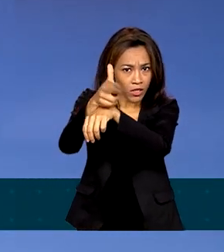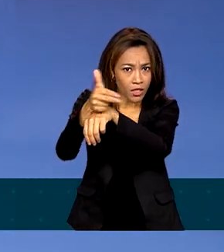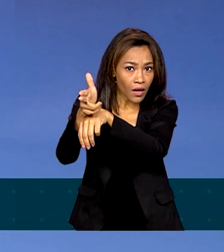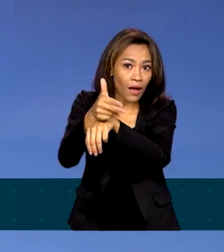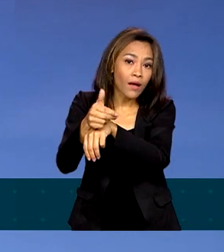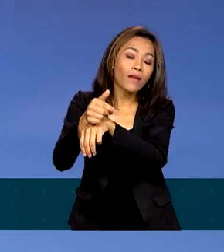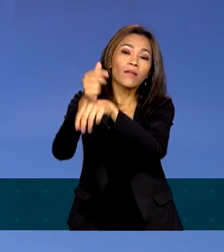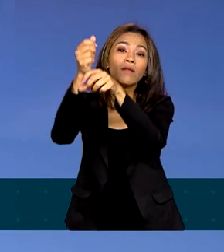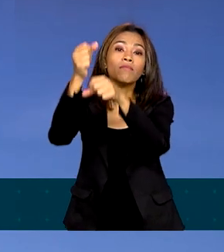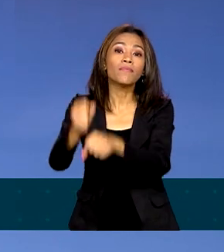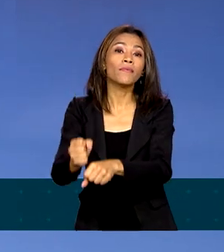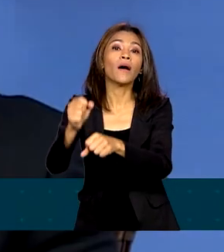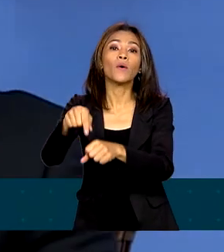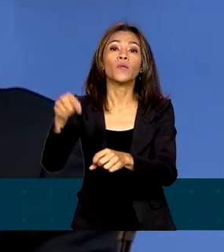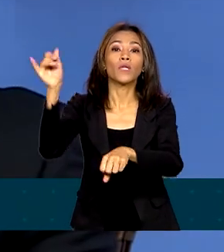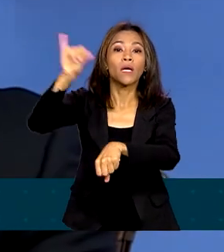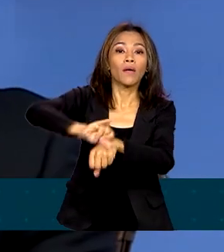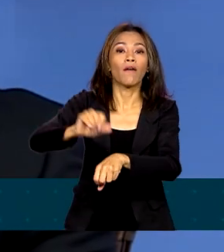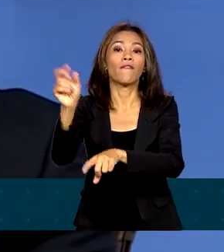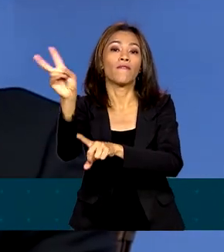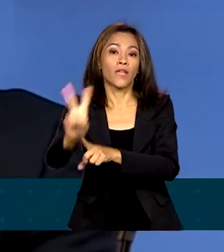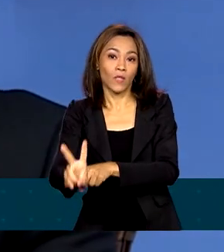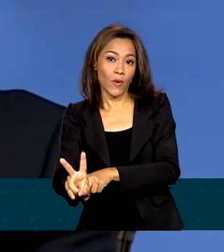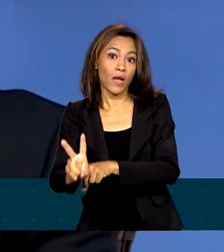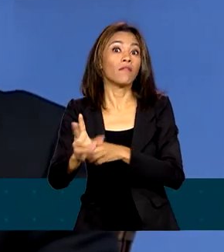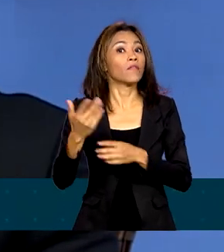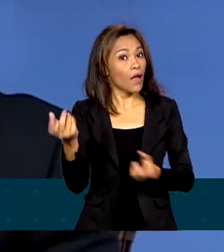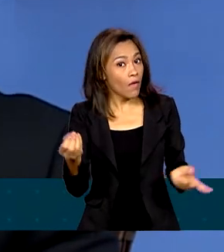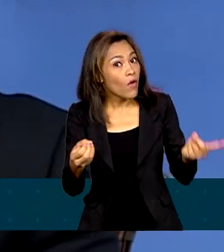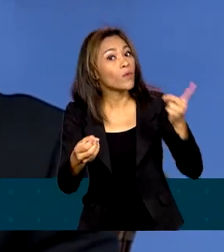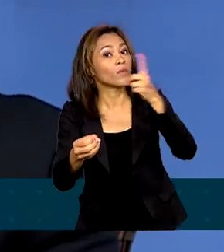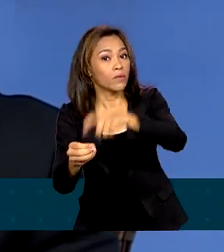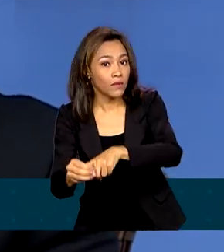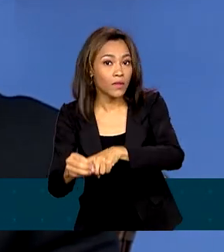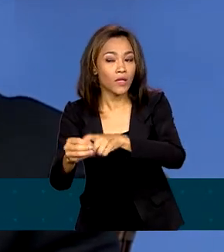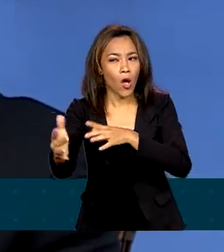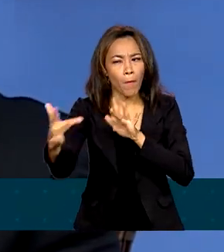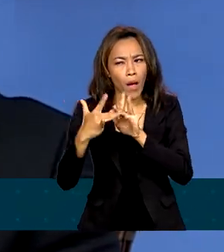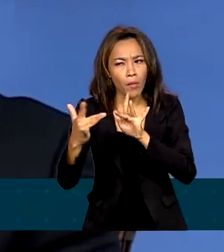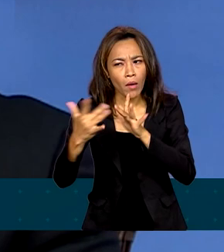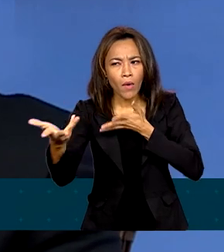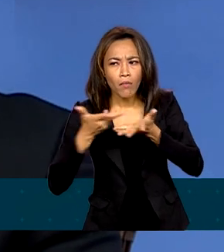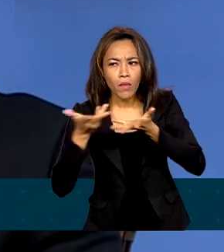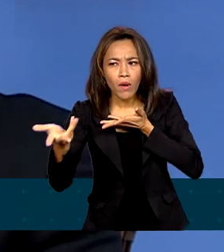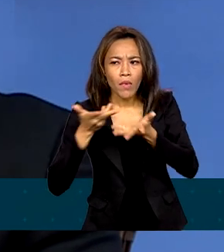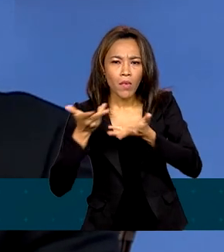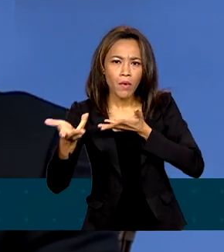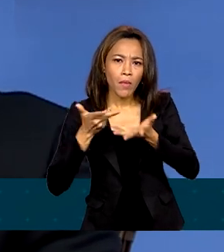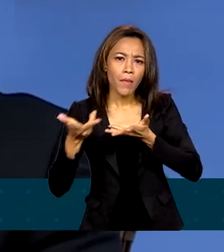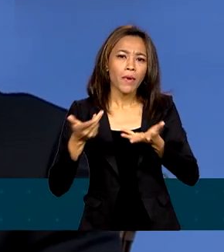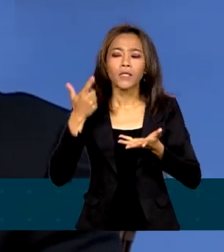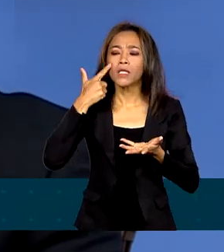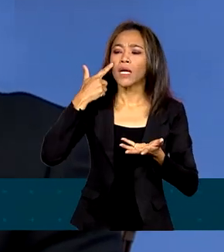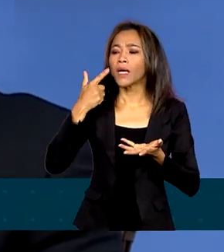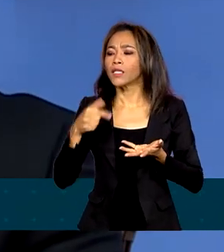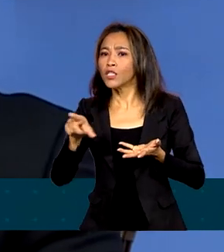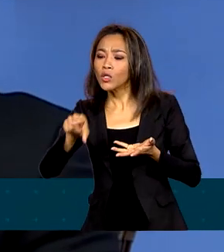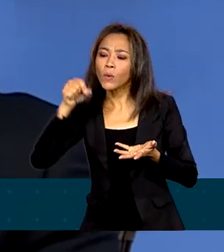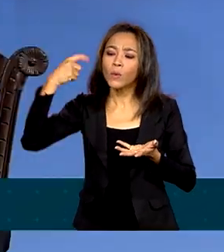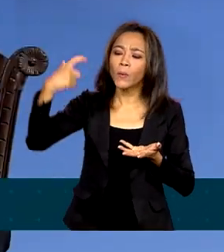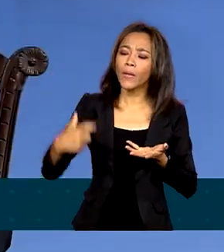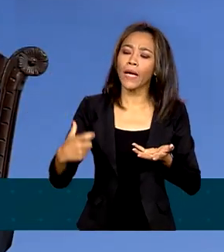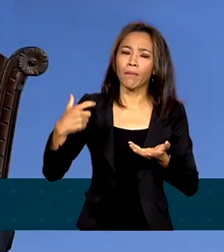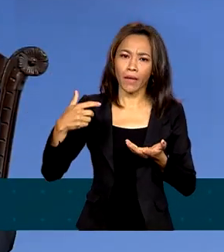está retomando as atividades. Por enquanto, a Missão Diplomática Brasileira está empenhada em dotar o local de condições de